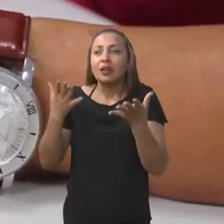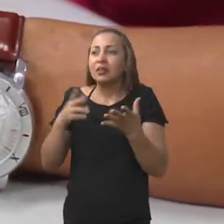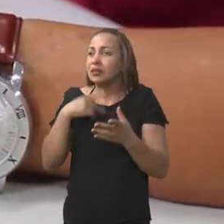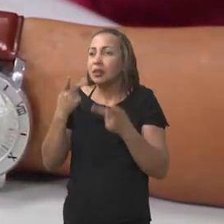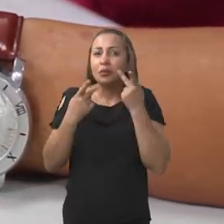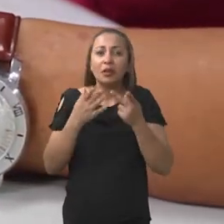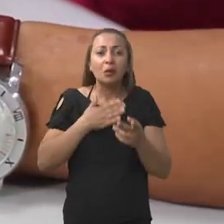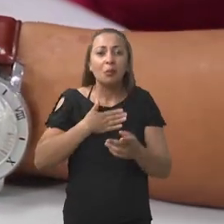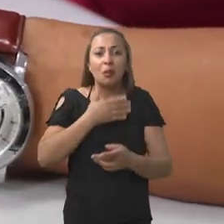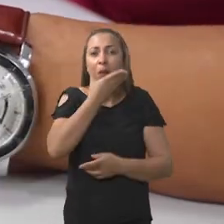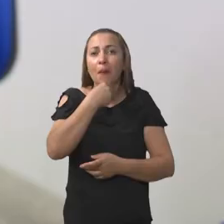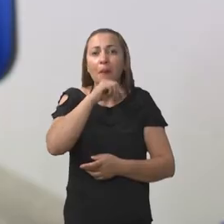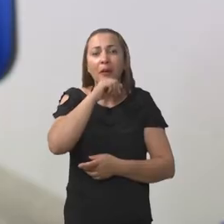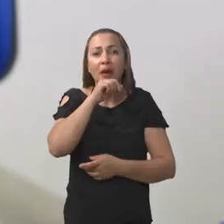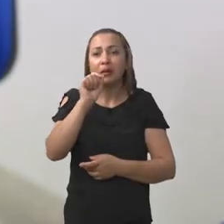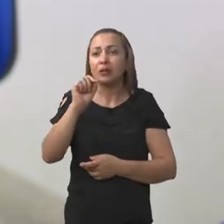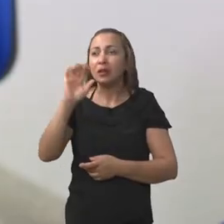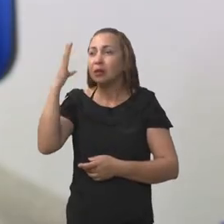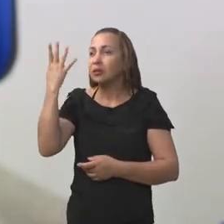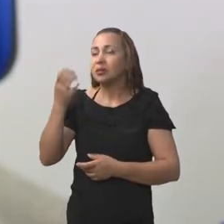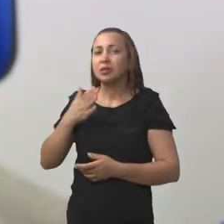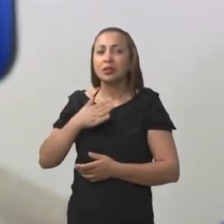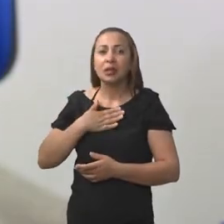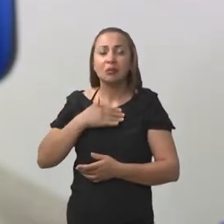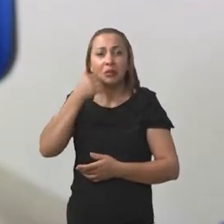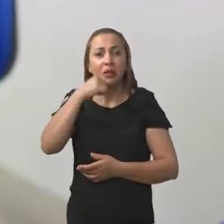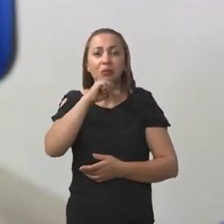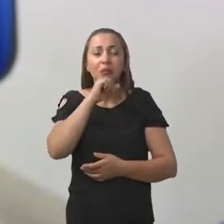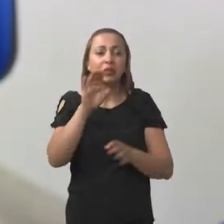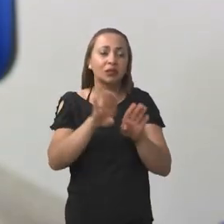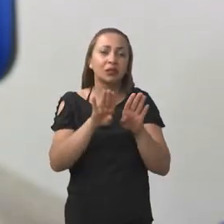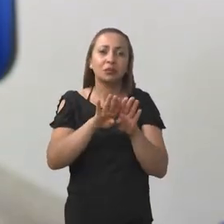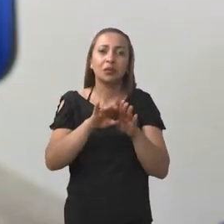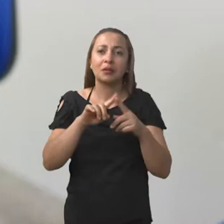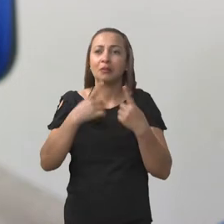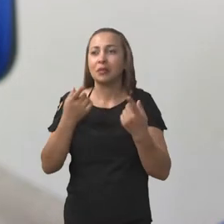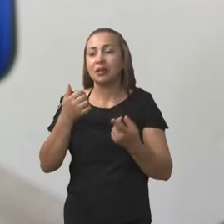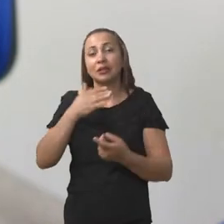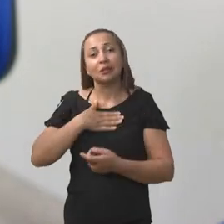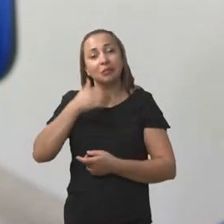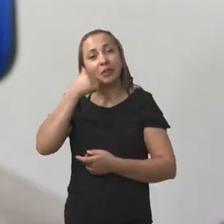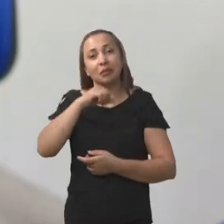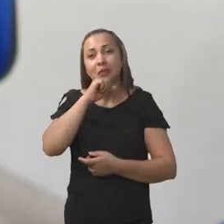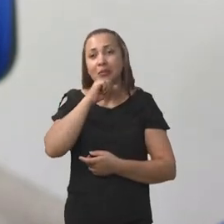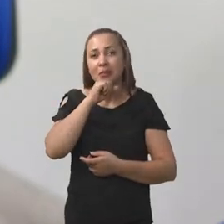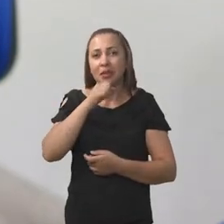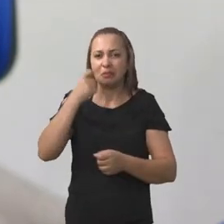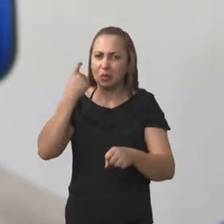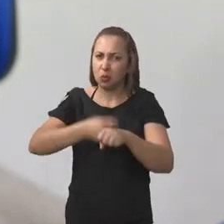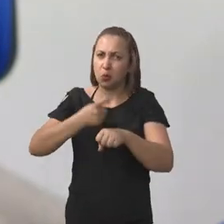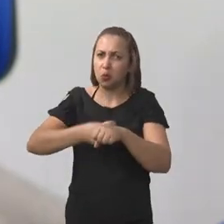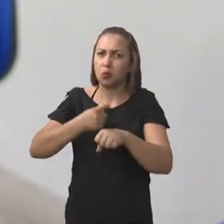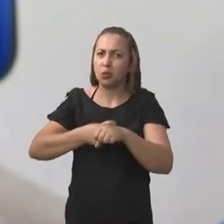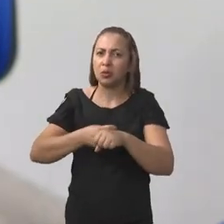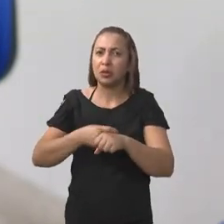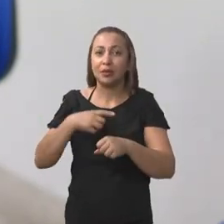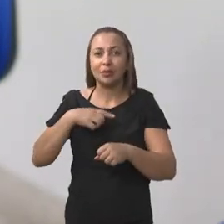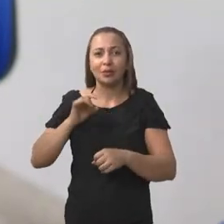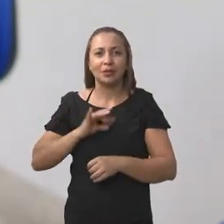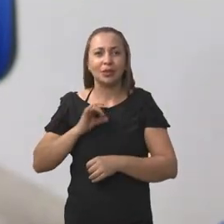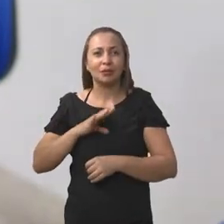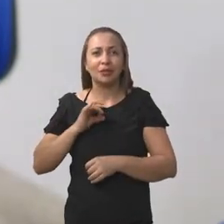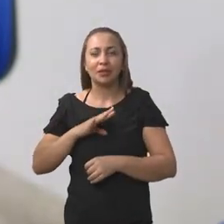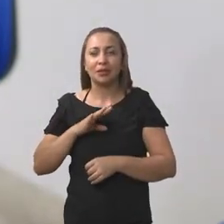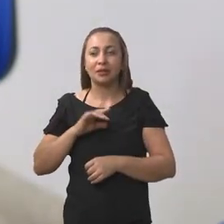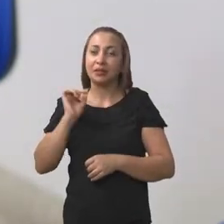porque o senhor contasse ao meu pai. Eu não sei o que ia acontecer. A minha mãe também. Agora, minha mãe era mais, assim, rígida. Aí eu tinha